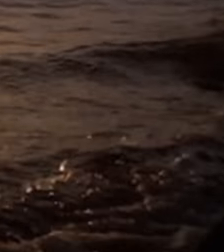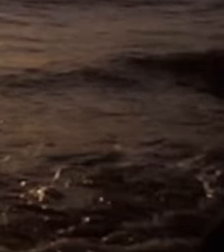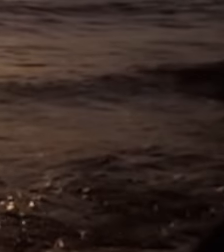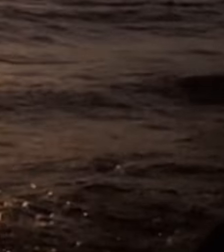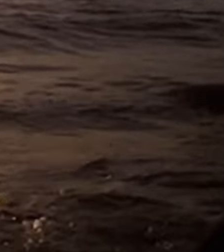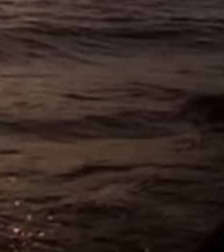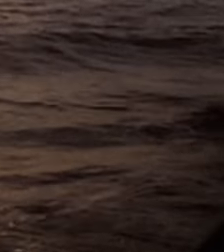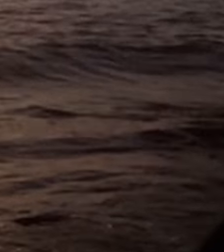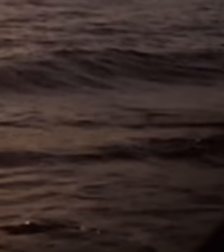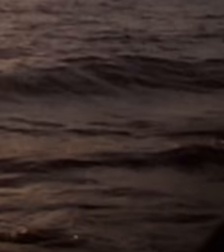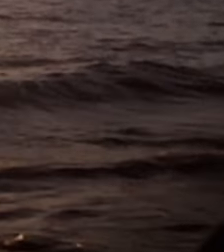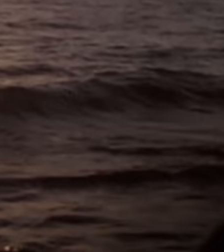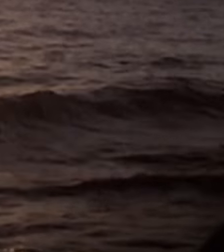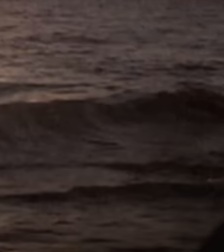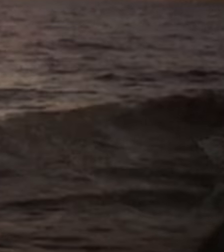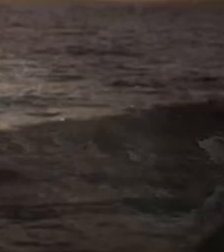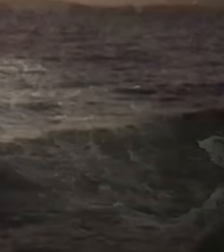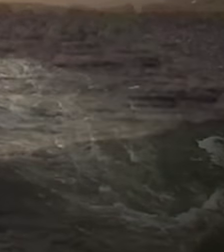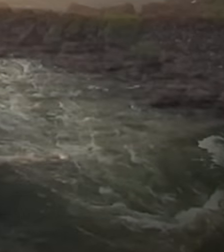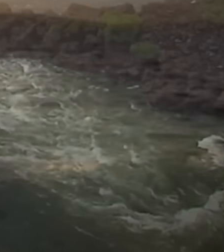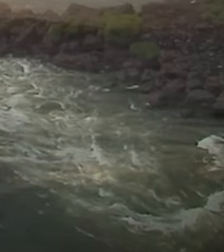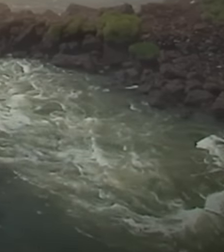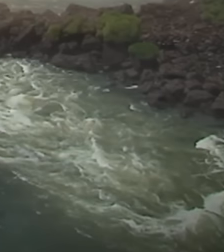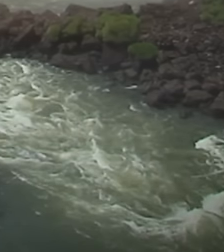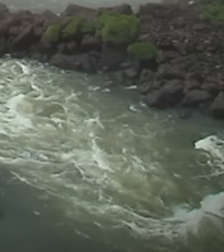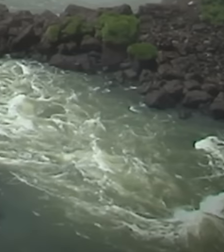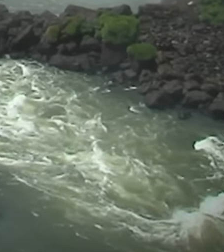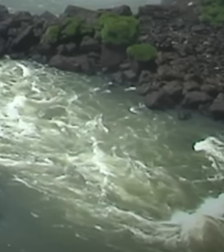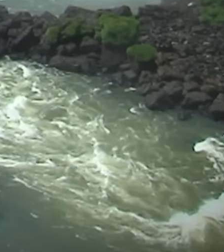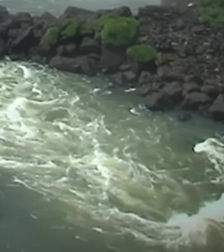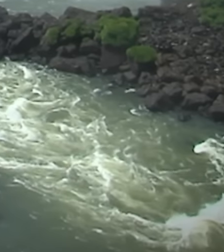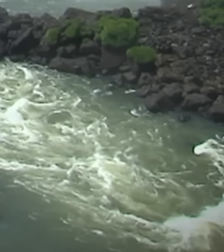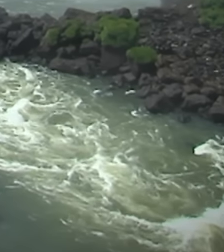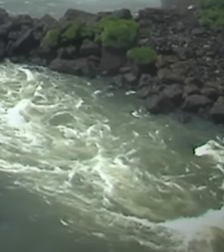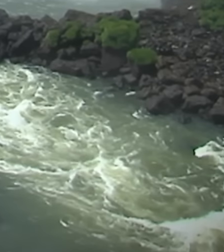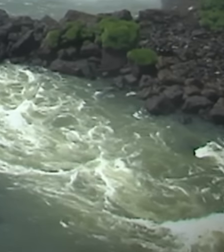e nem faz distinção assim.